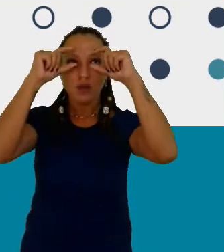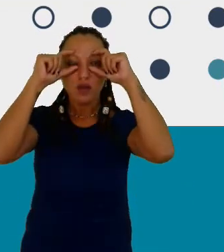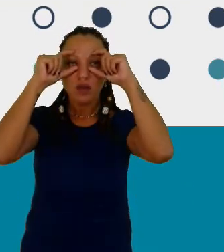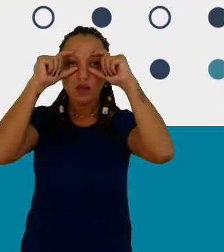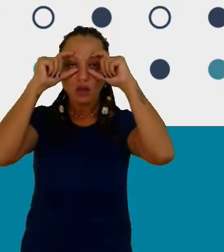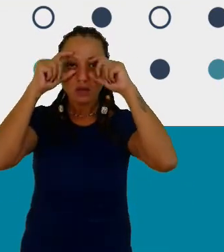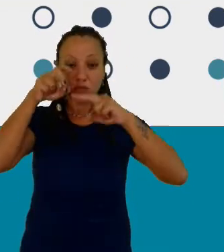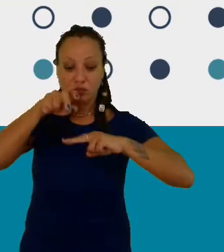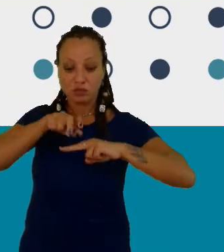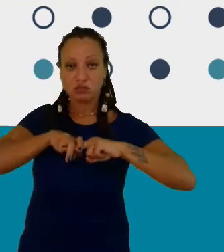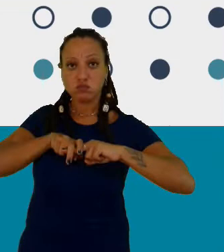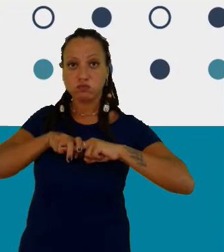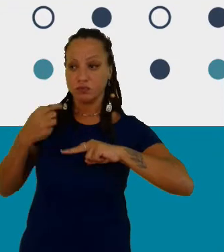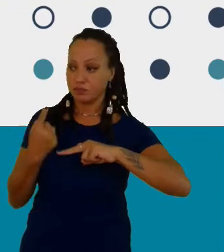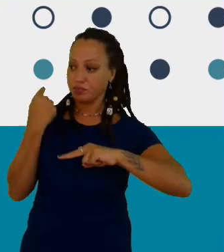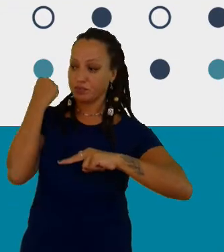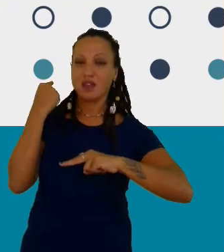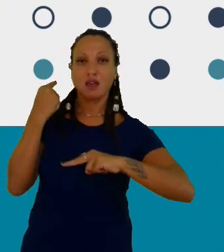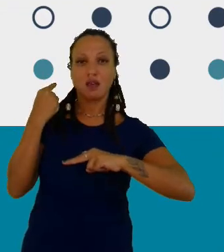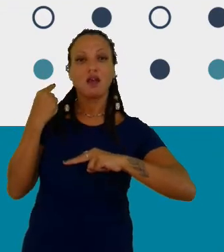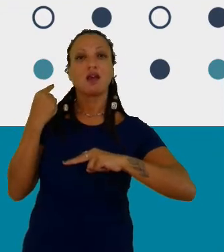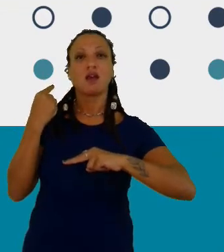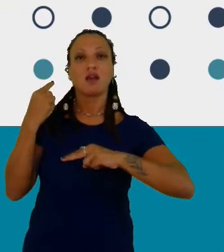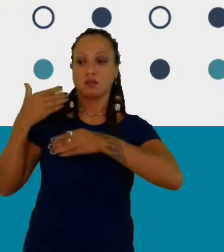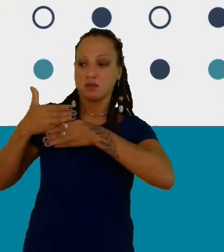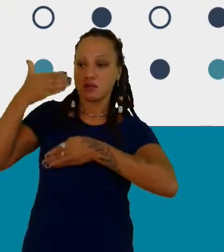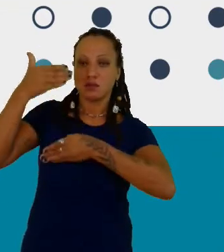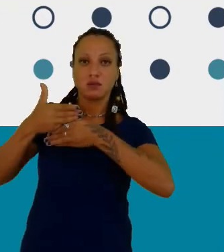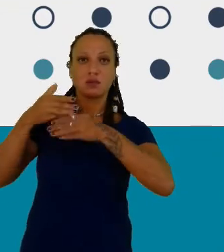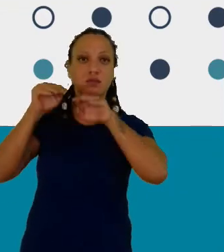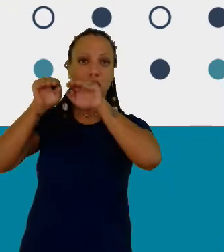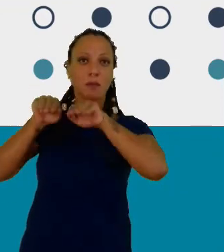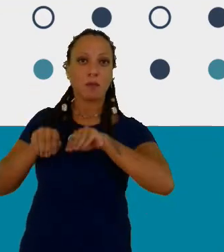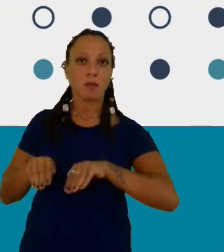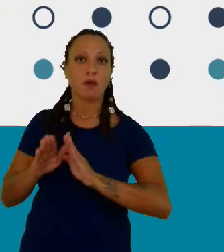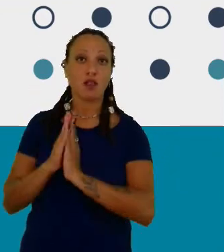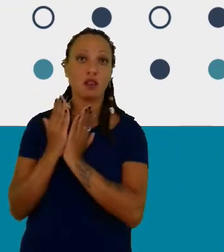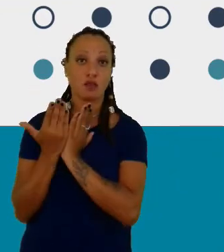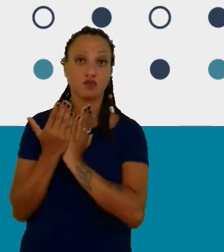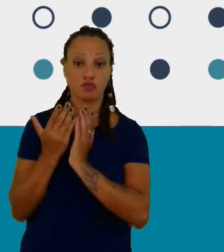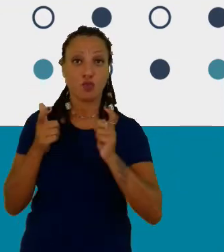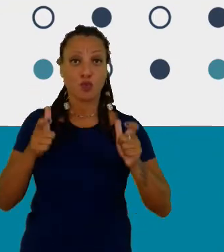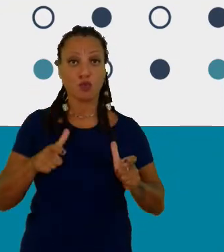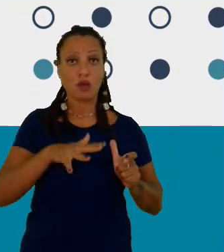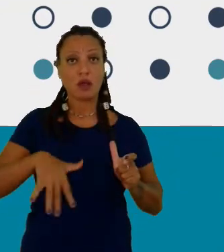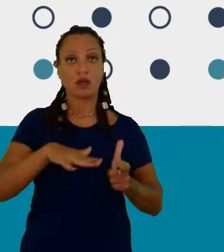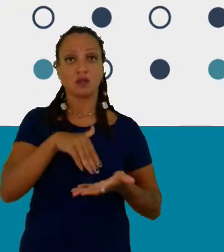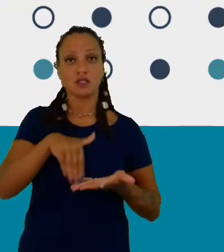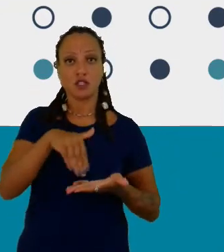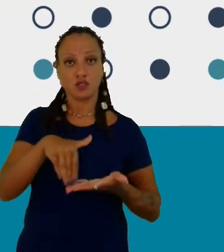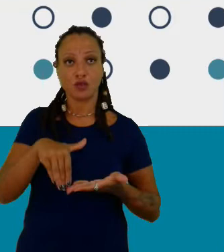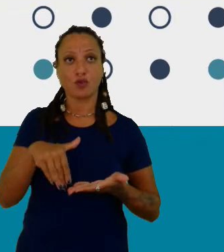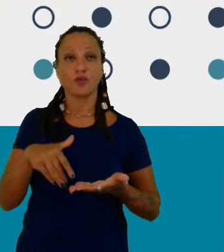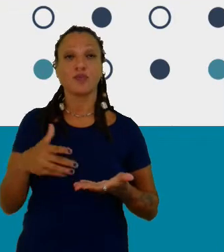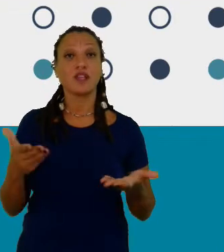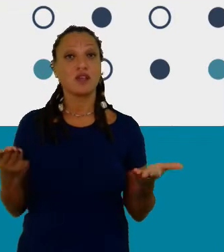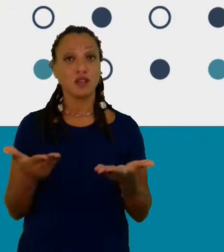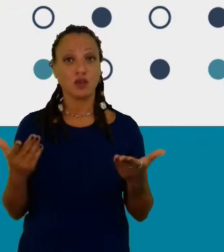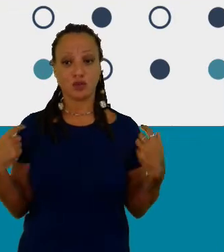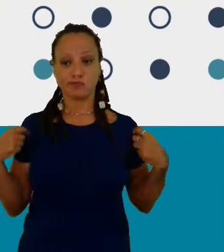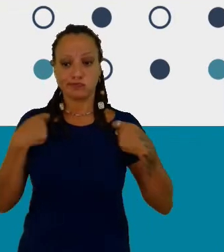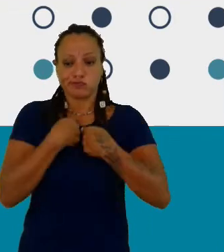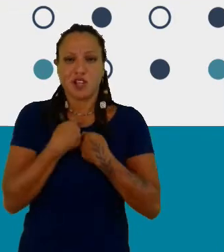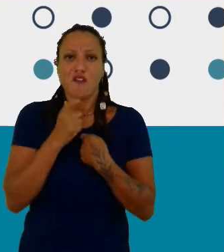escritório, atrás de mim tem uma estante de livros e eu estou de casaco porque eu estou no Reino Unido, está